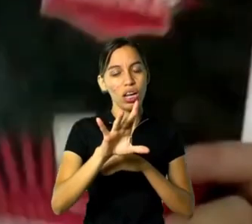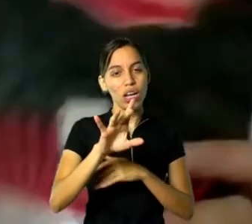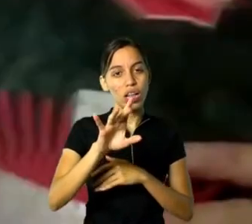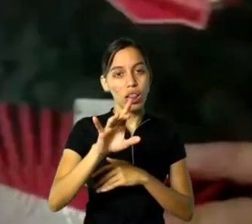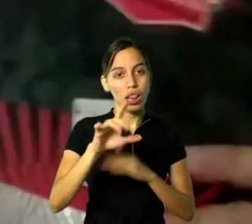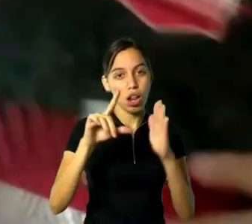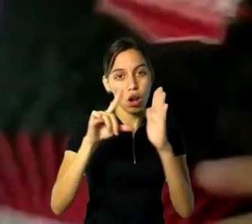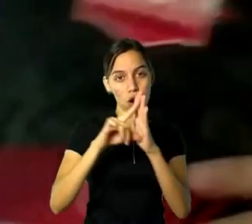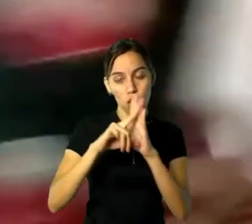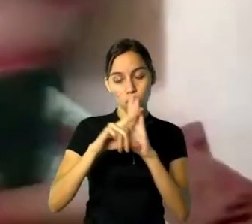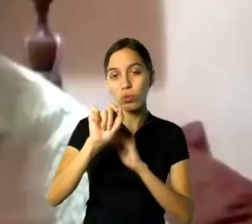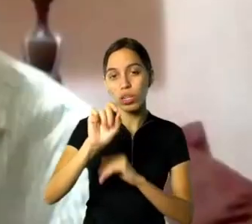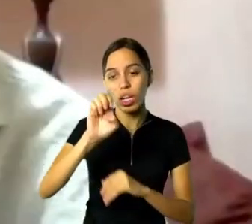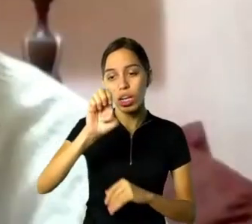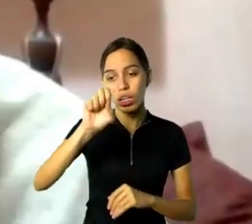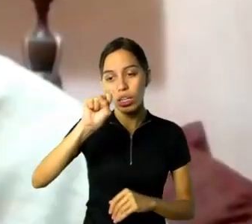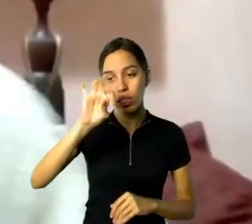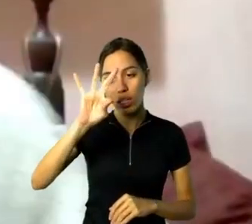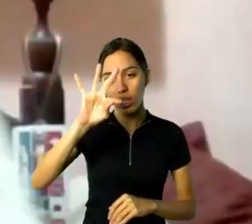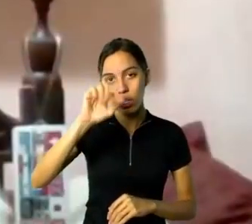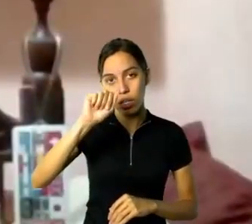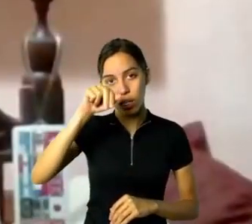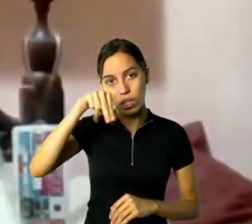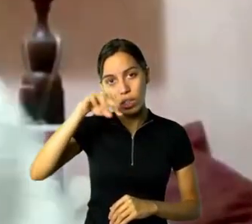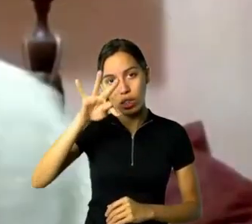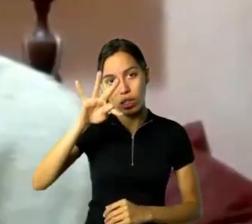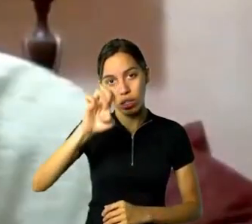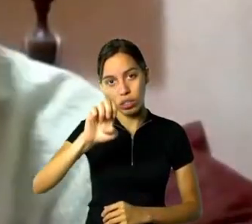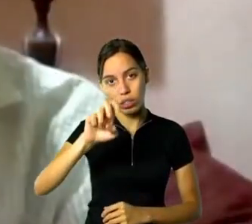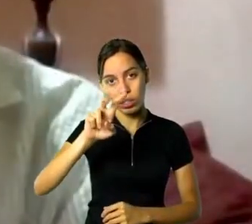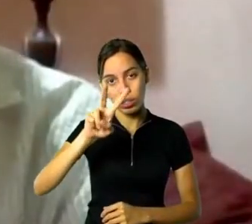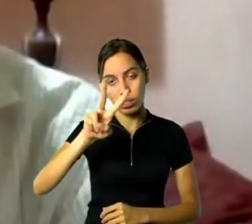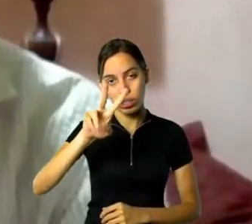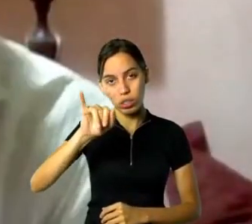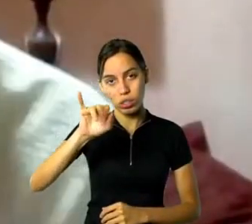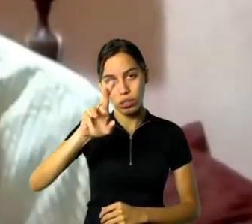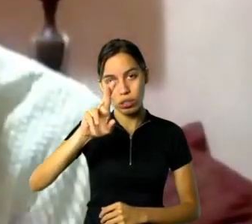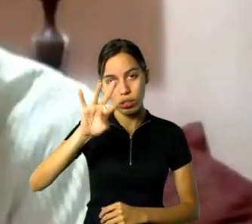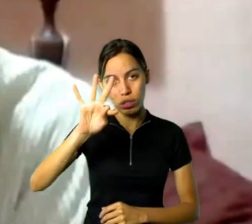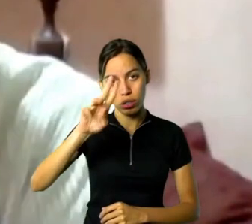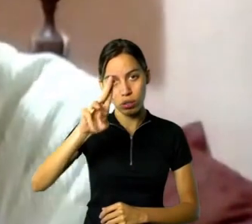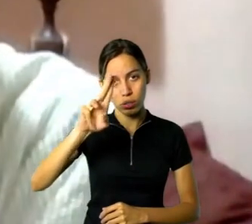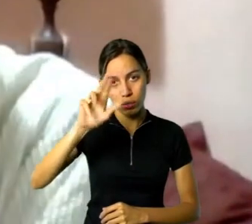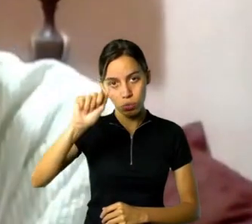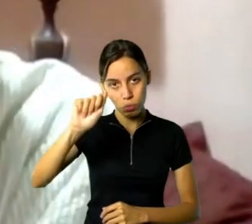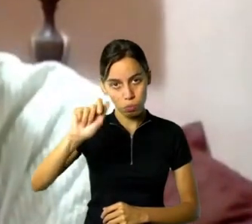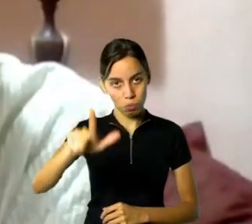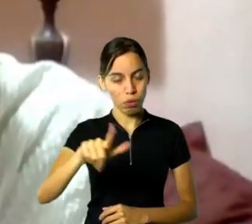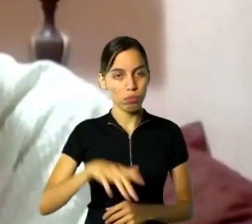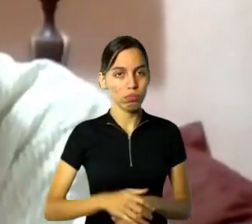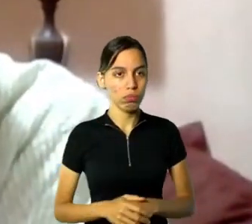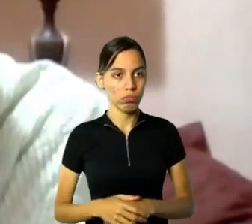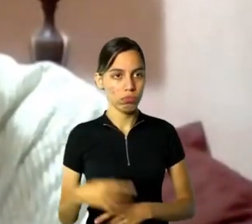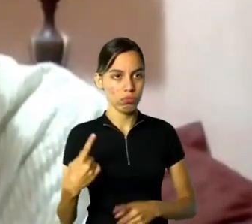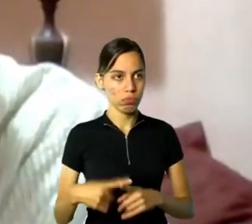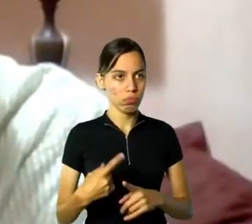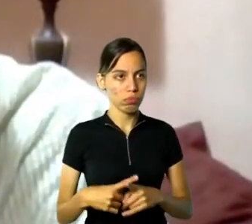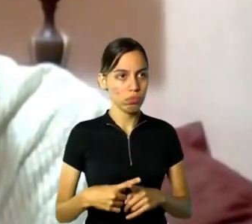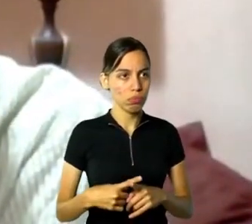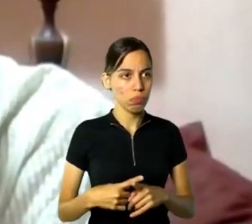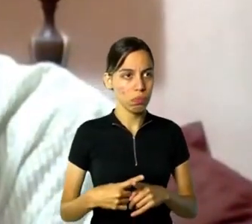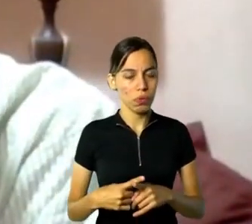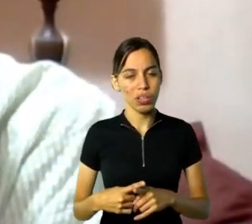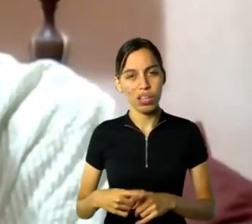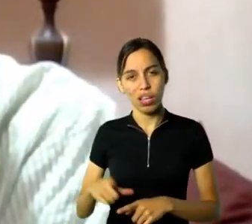editora, até, sabe, pela Casa da Palavra. esgotado. Fiquei lá 11 meses apenas, a gente teve um certo